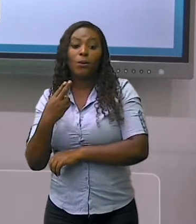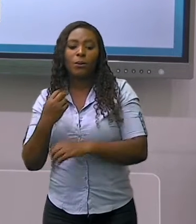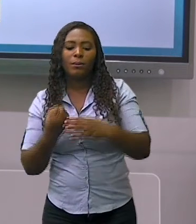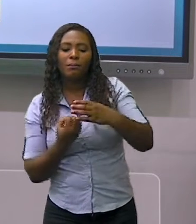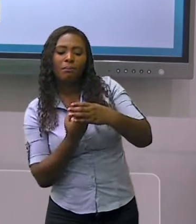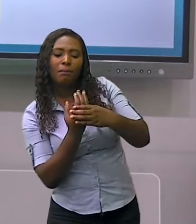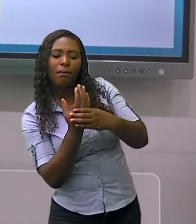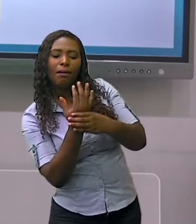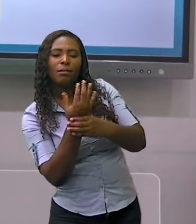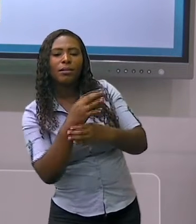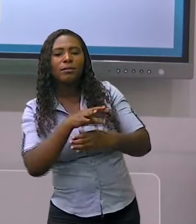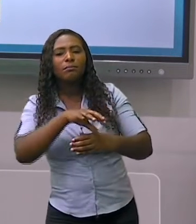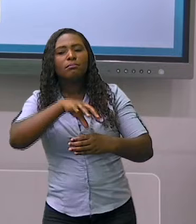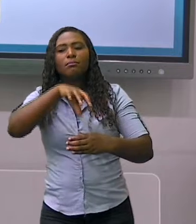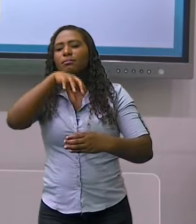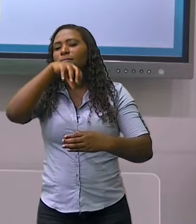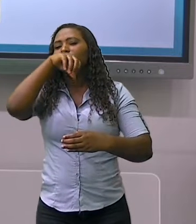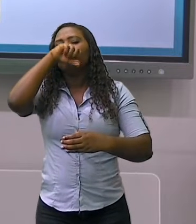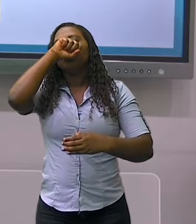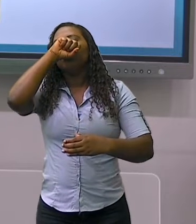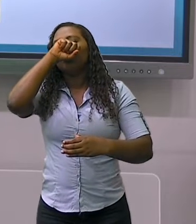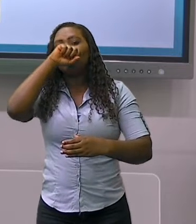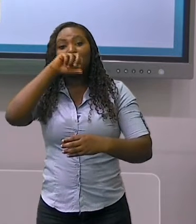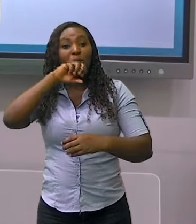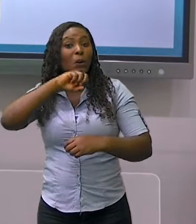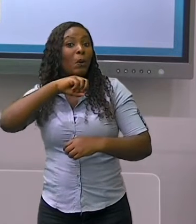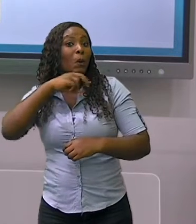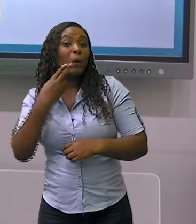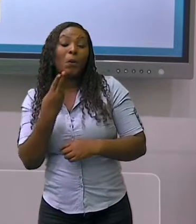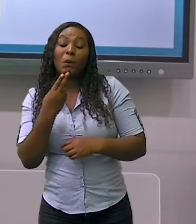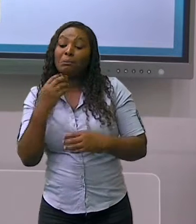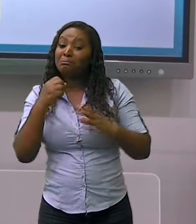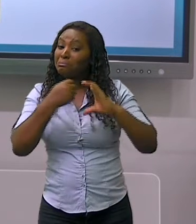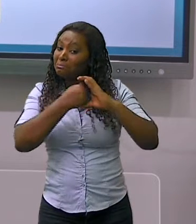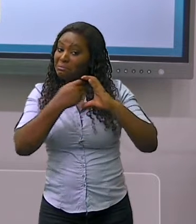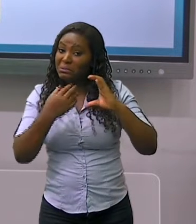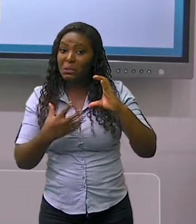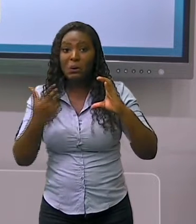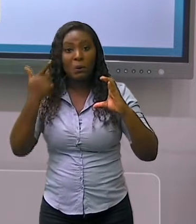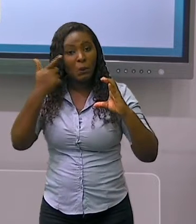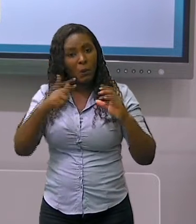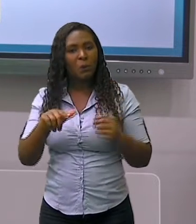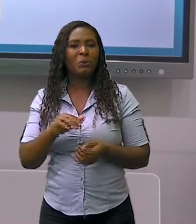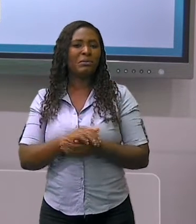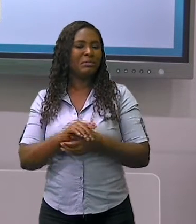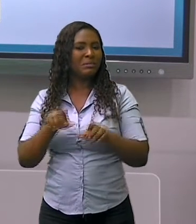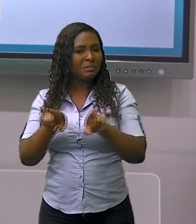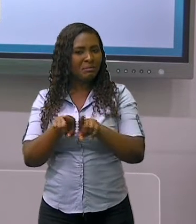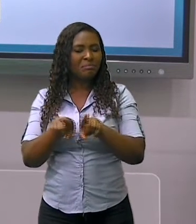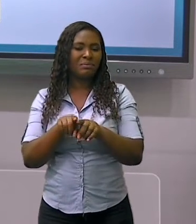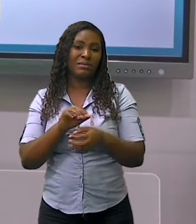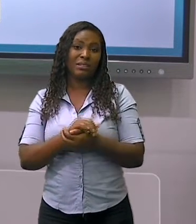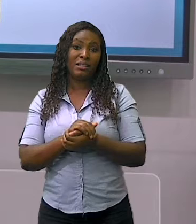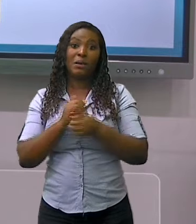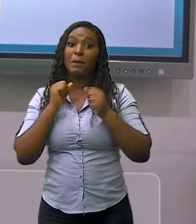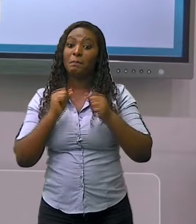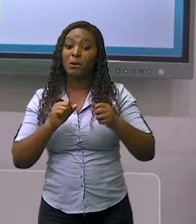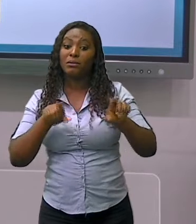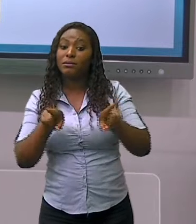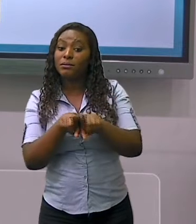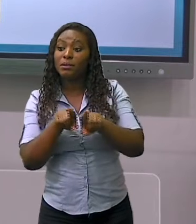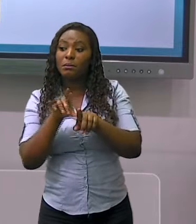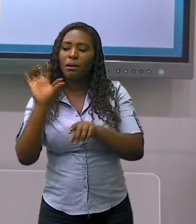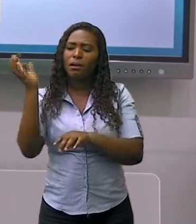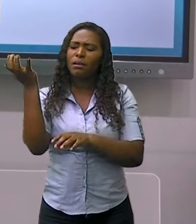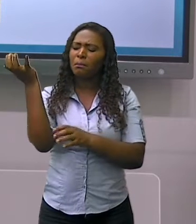outras características. É possível também, quando falamos de paisagem, tocar os elementos